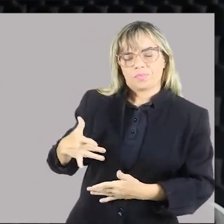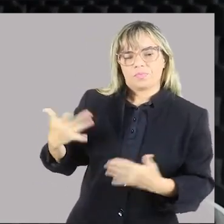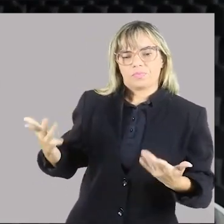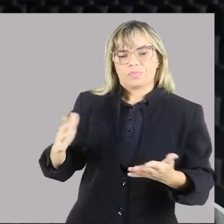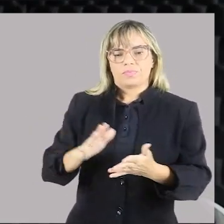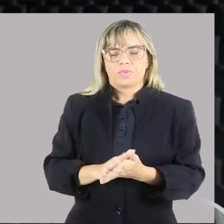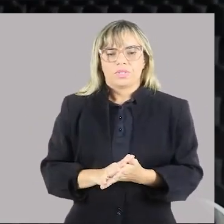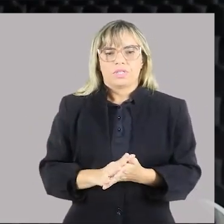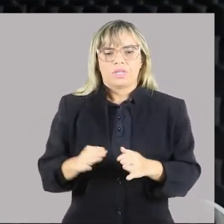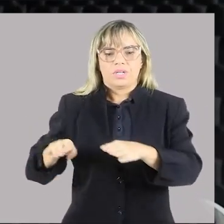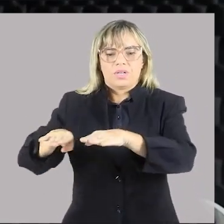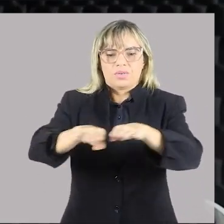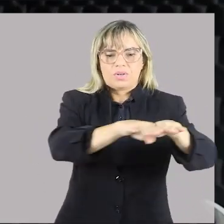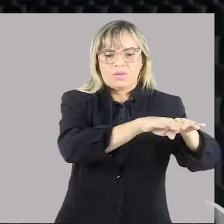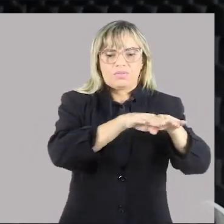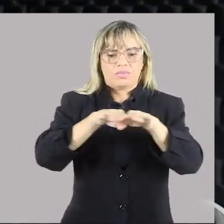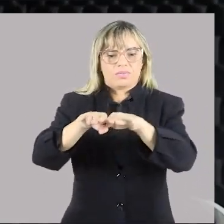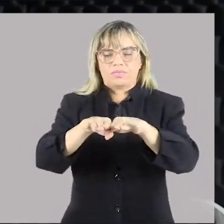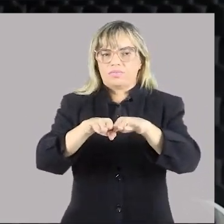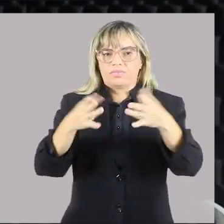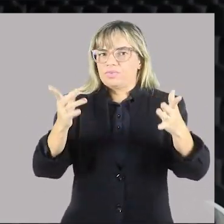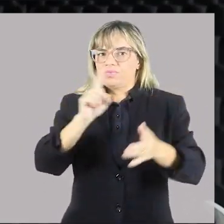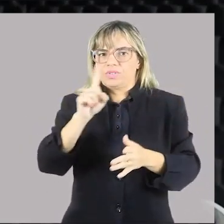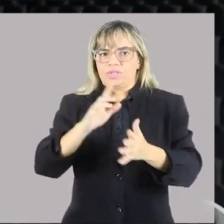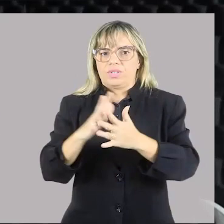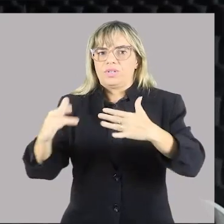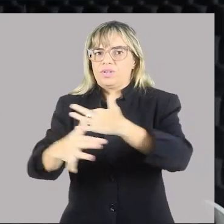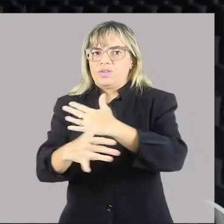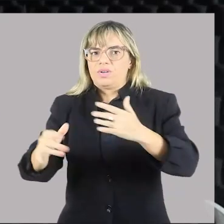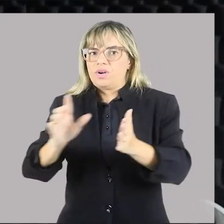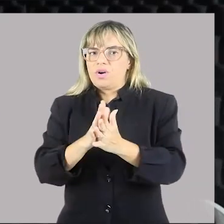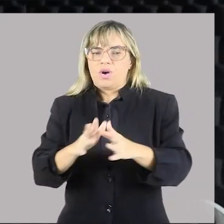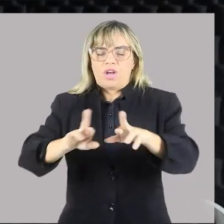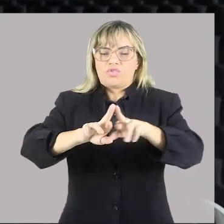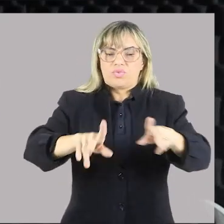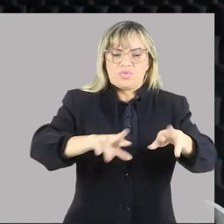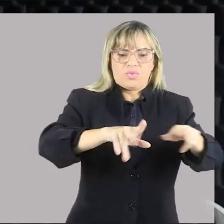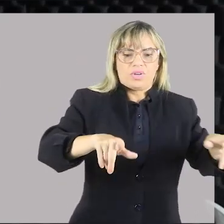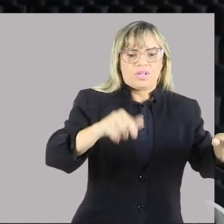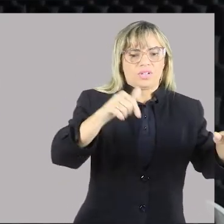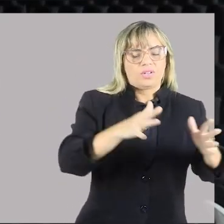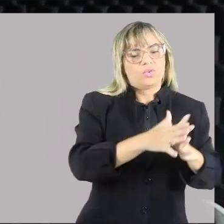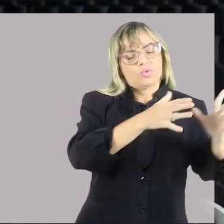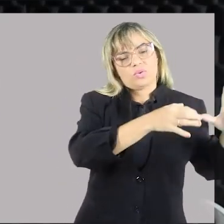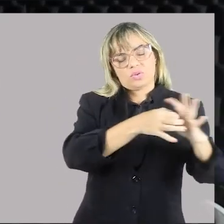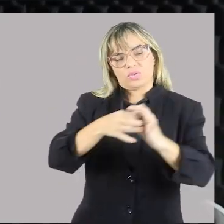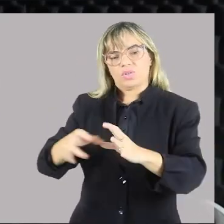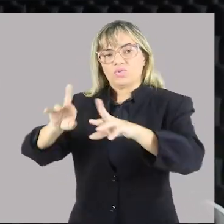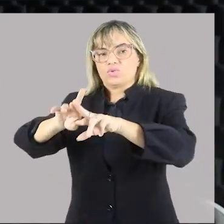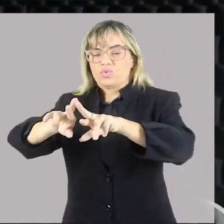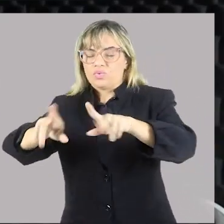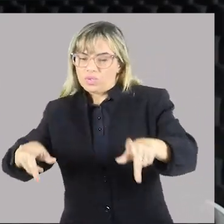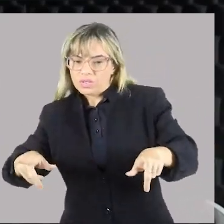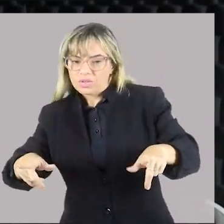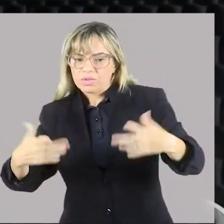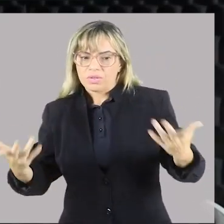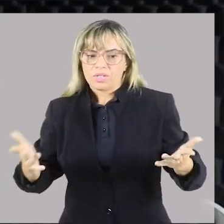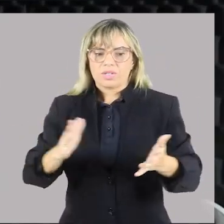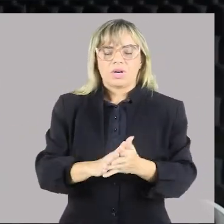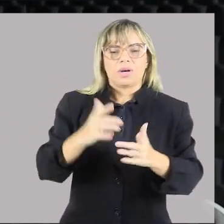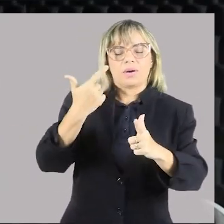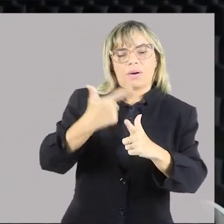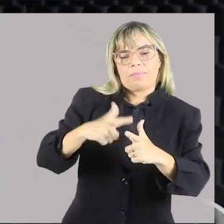homogênea, ela é heterogênea. Cada cidade tem uma realidade diferente. Entendam isso? Mas há